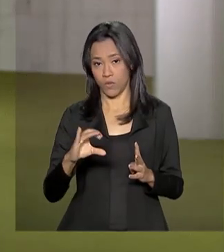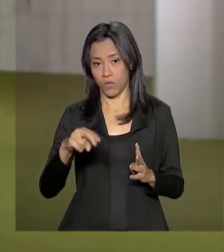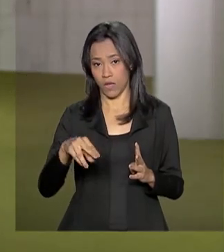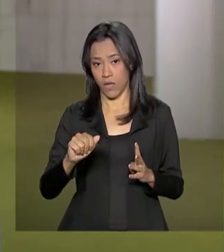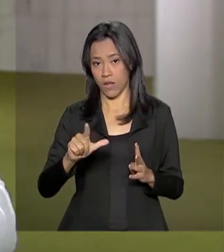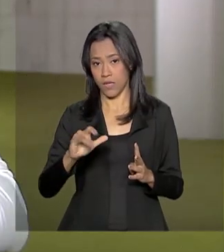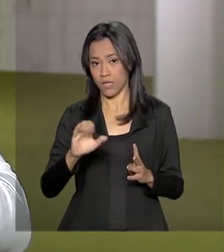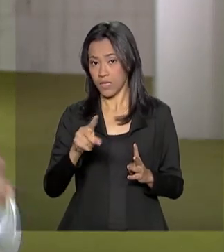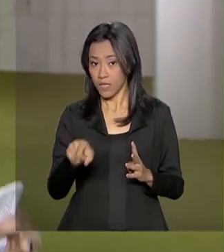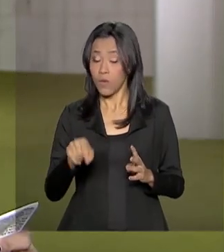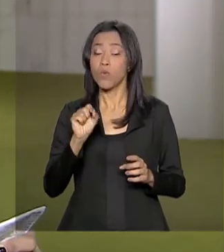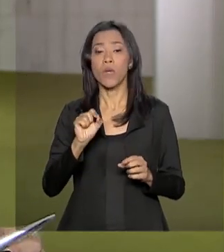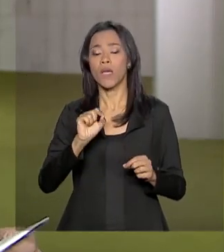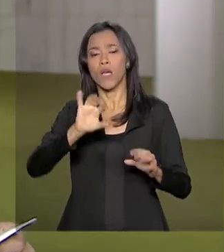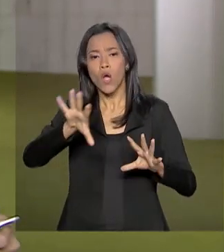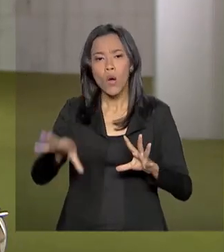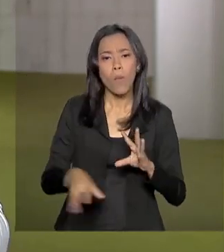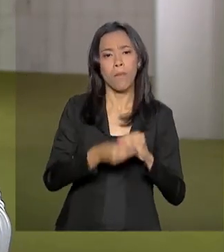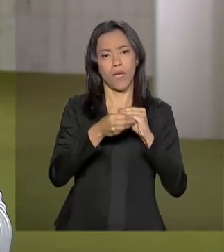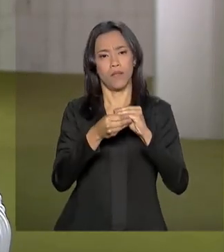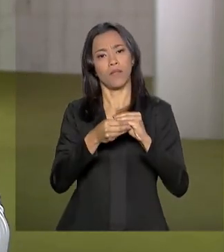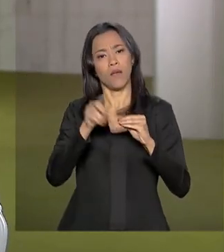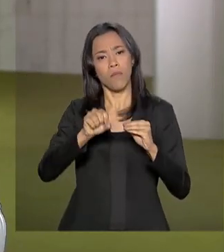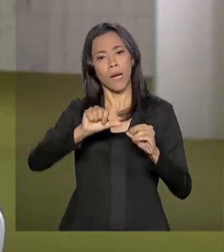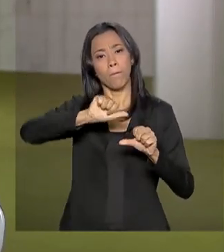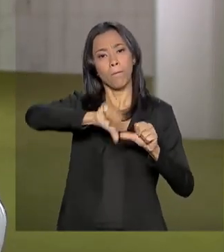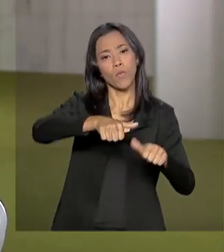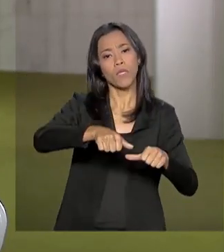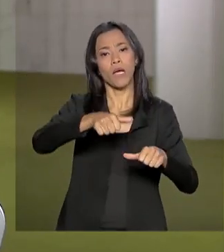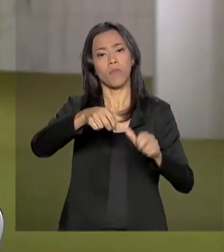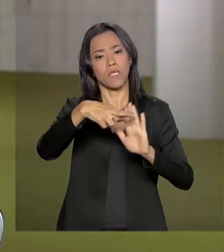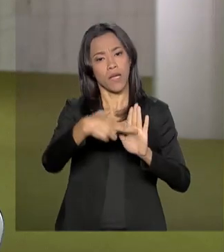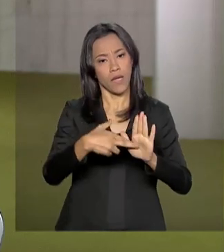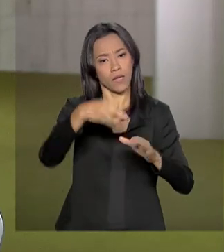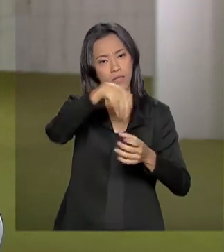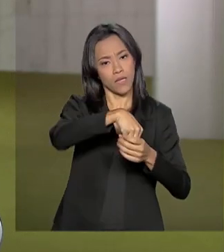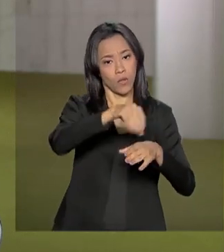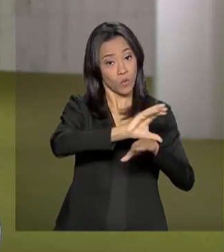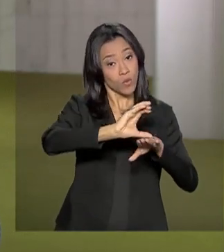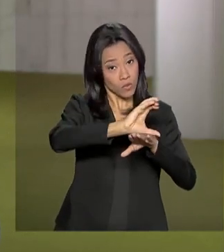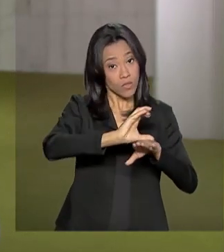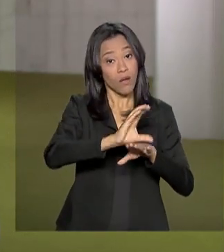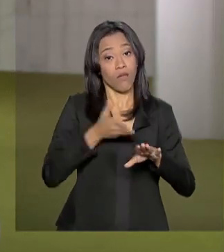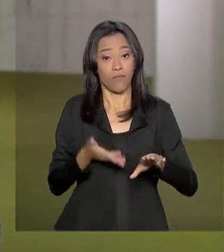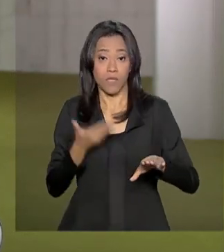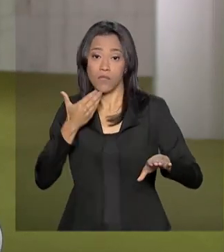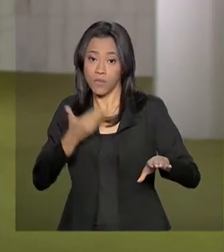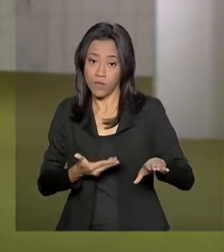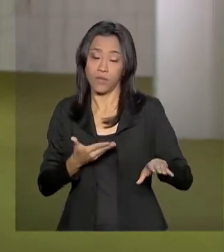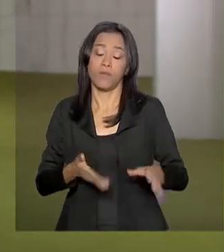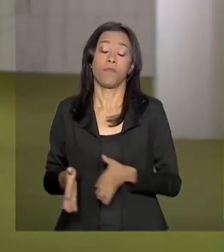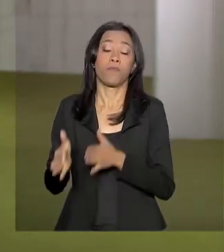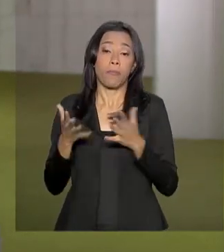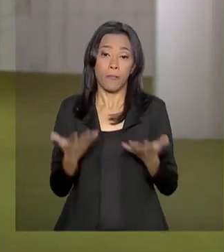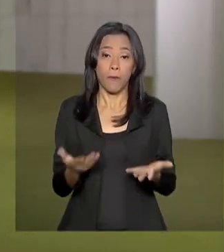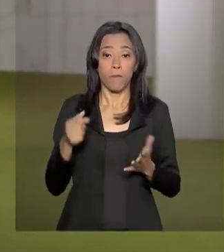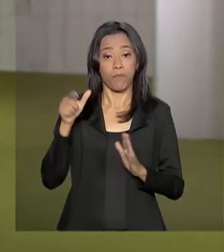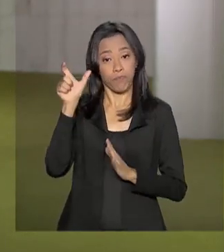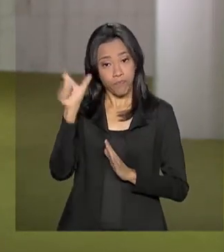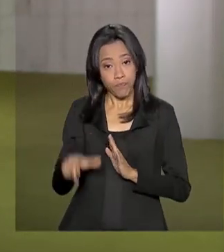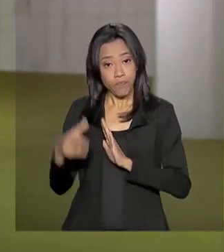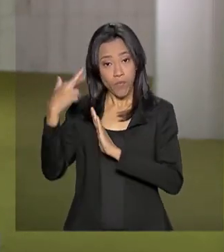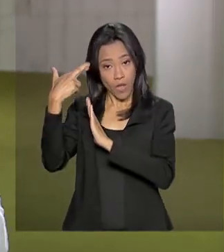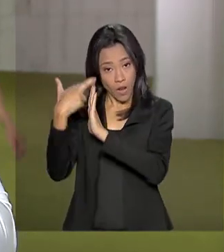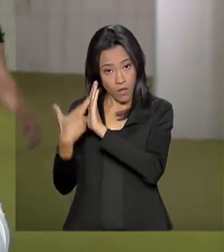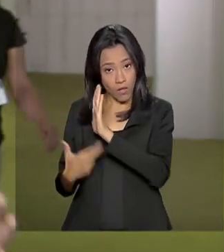à Constituição para alterar regras da Constituição. Então, Carla, o relator Samuel Moreira, ele não fez